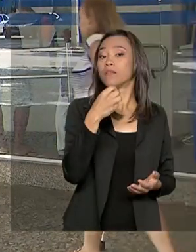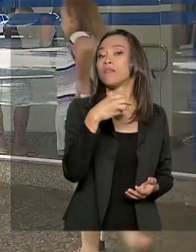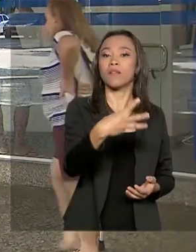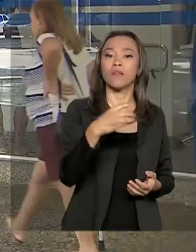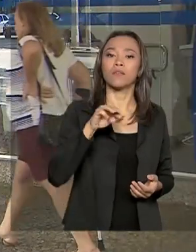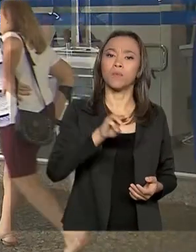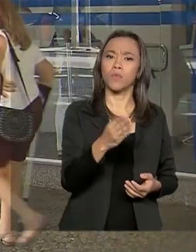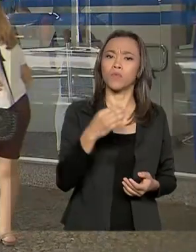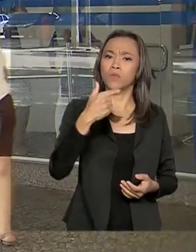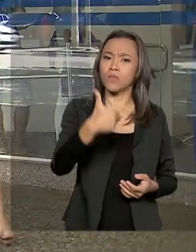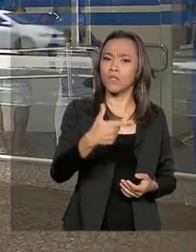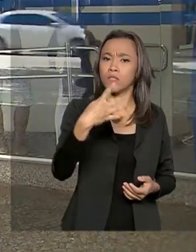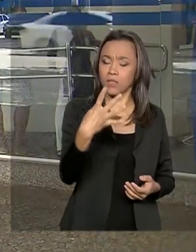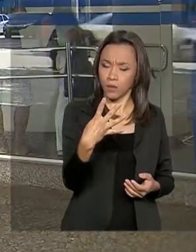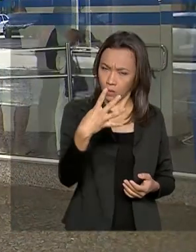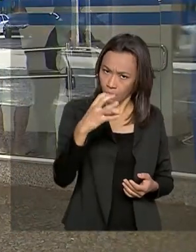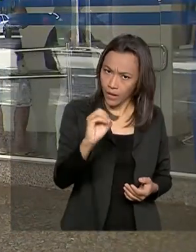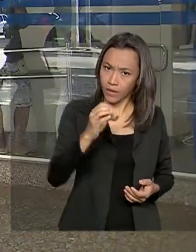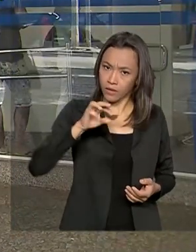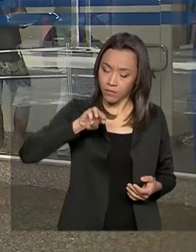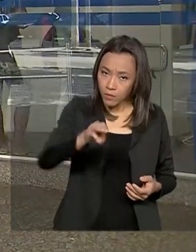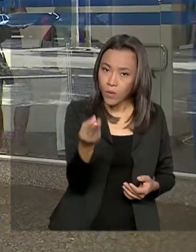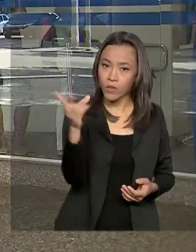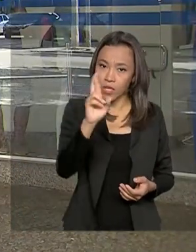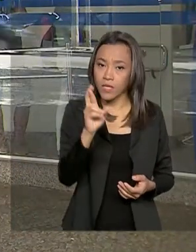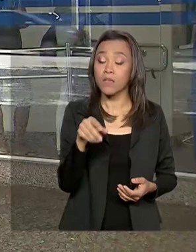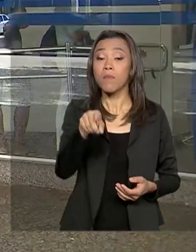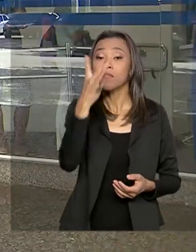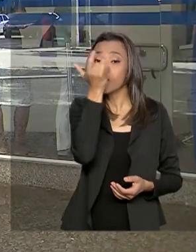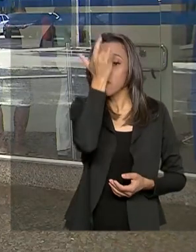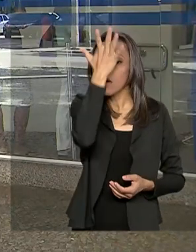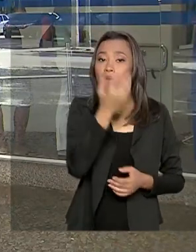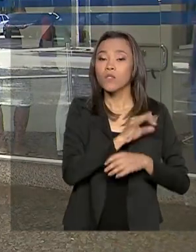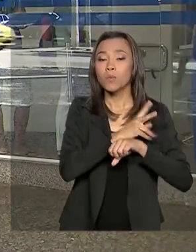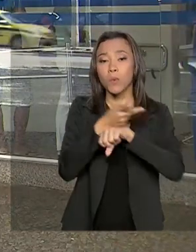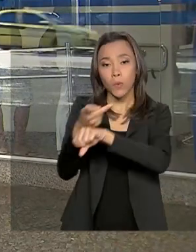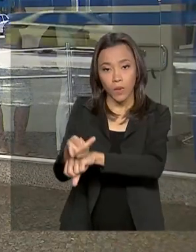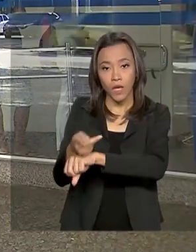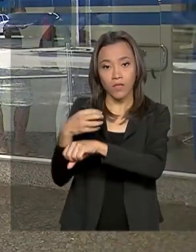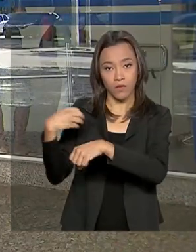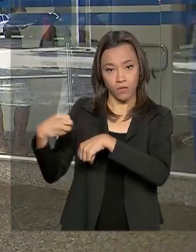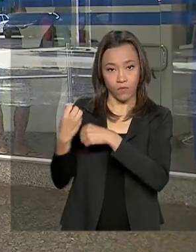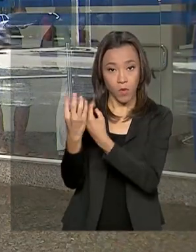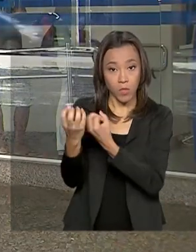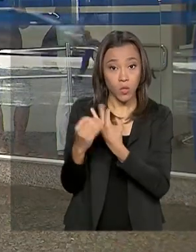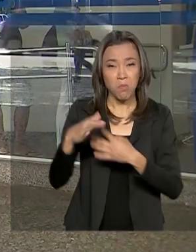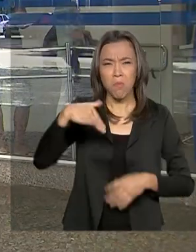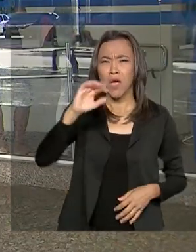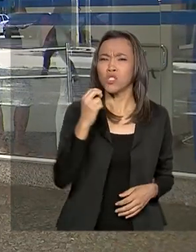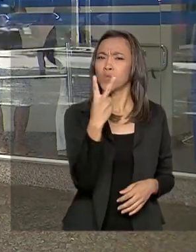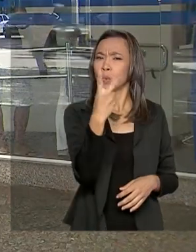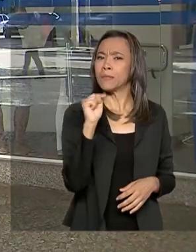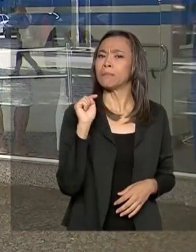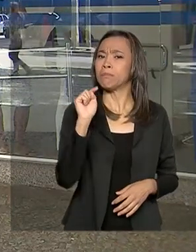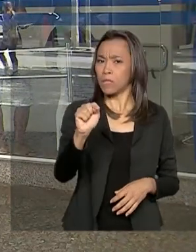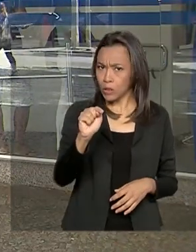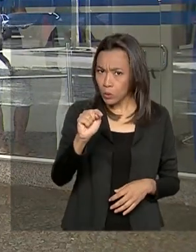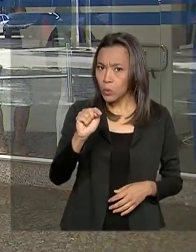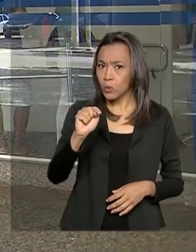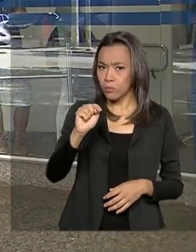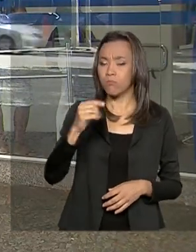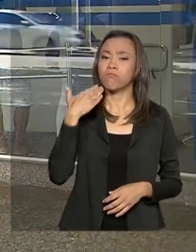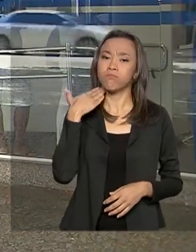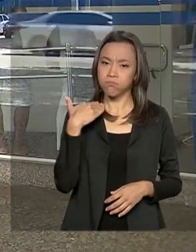340 milhões de reais. Para facilitar o atendimento, mais de duas mil agências vão abrir hoje,